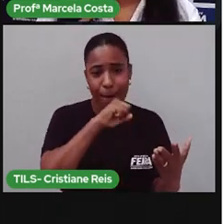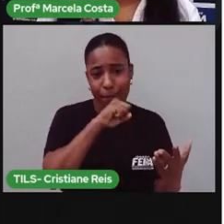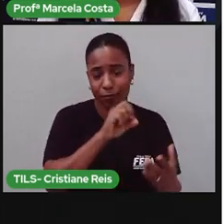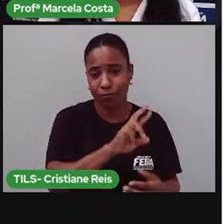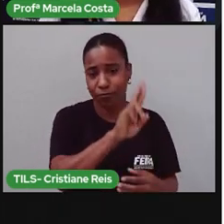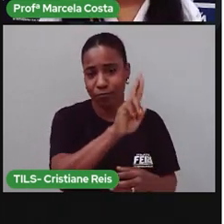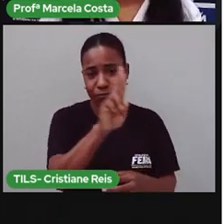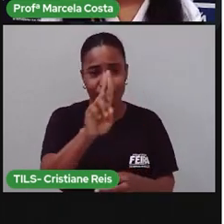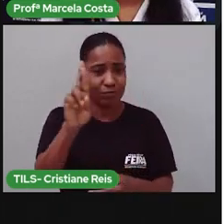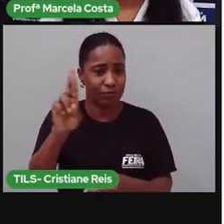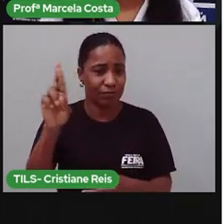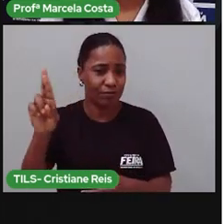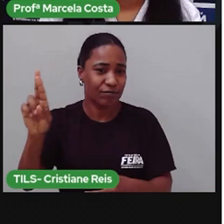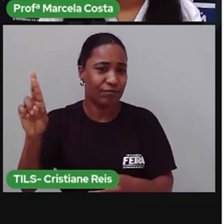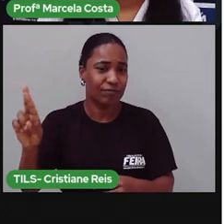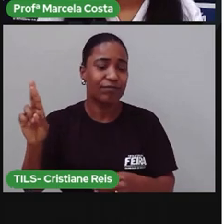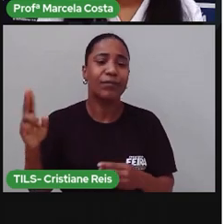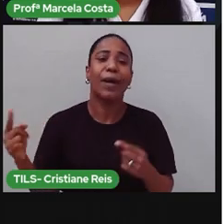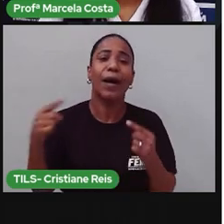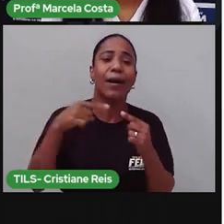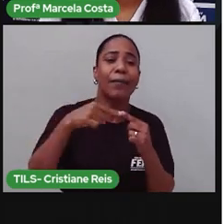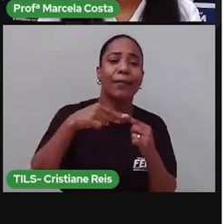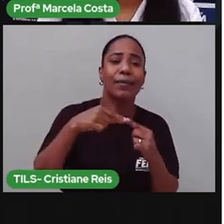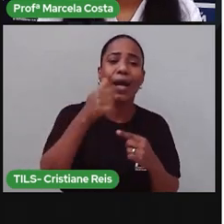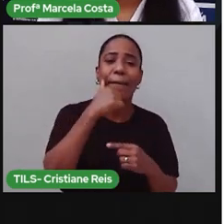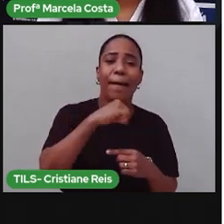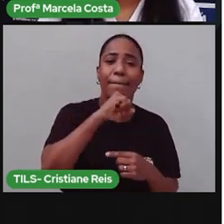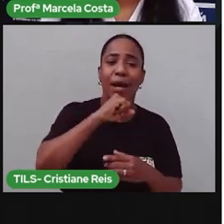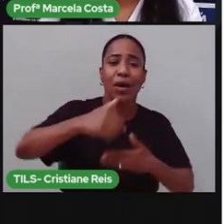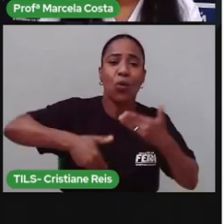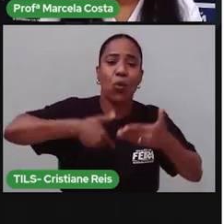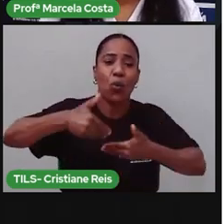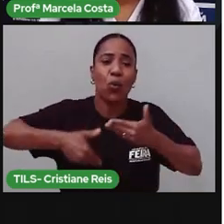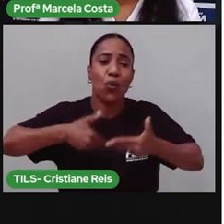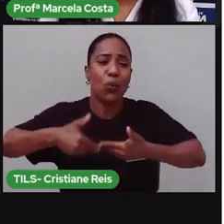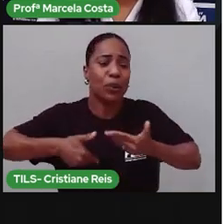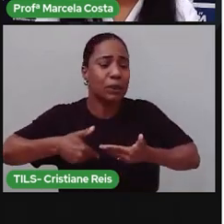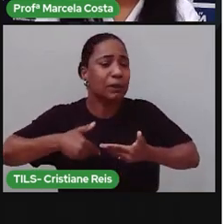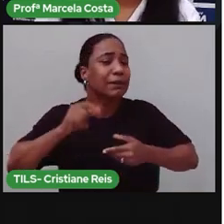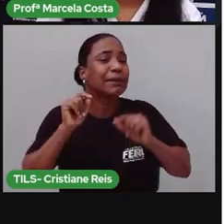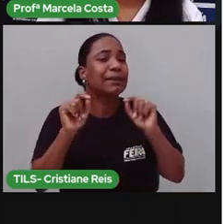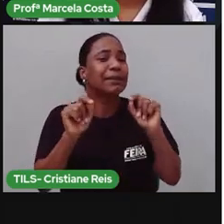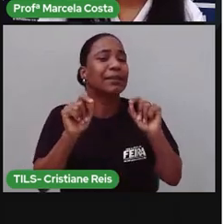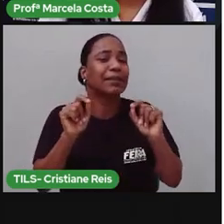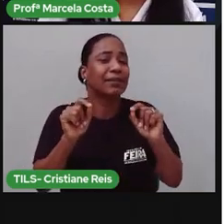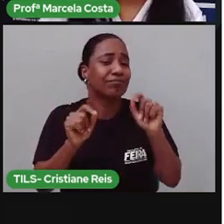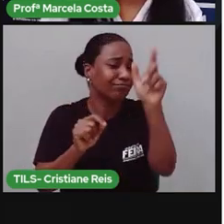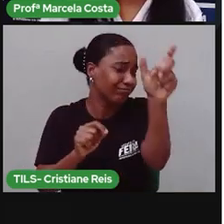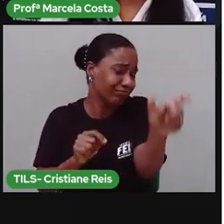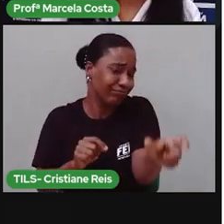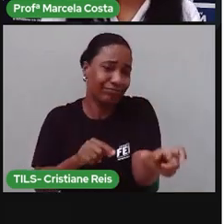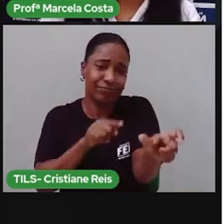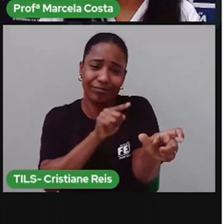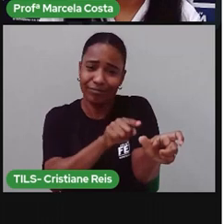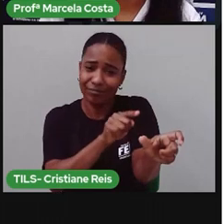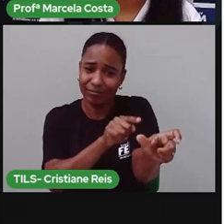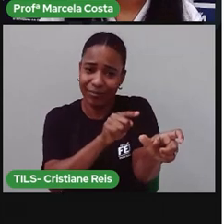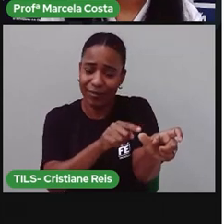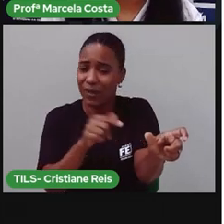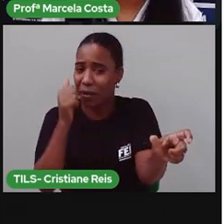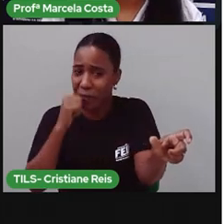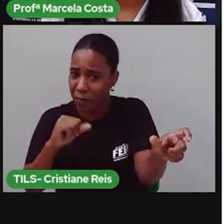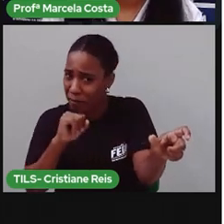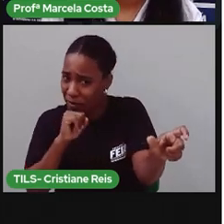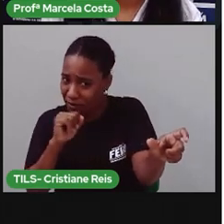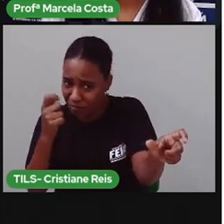É a pessoa que representa uma mãe pra você. Não necessariamente precisa ser a sua mãe,